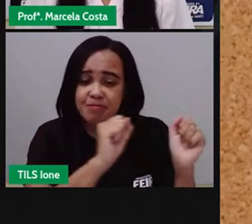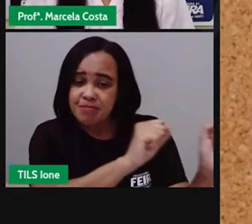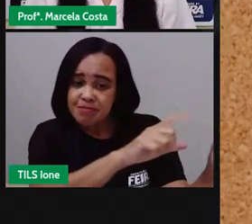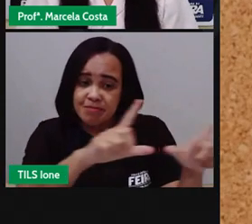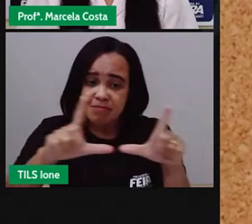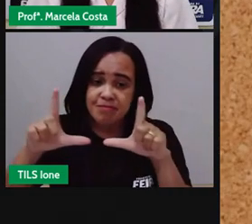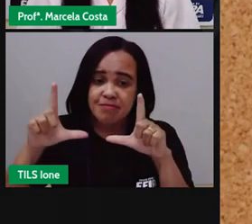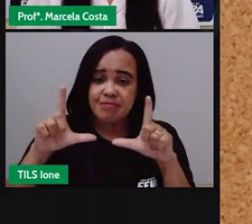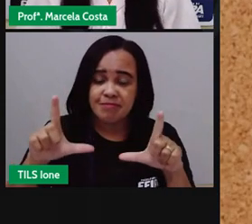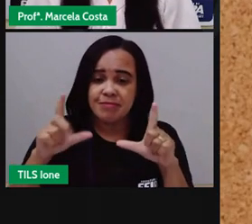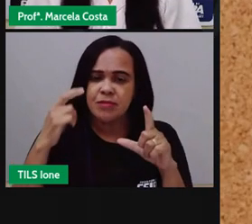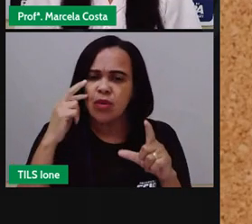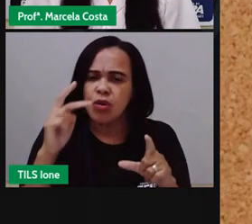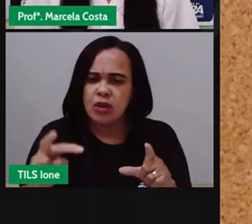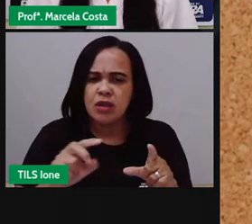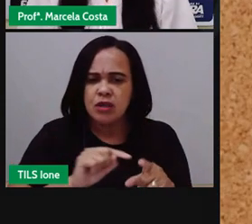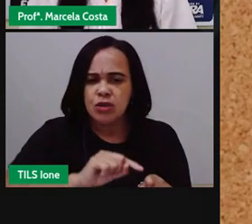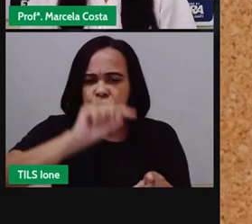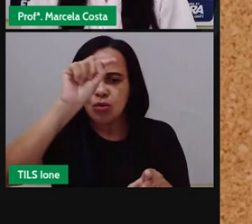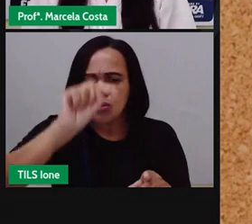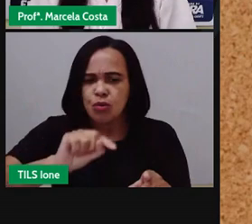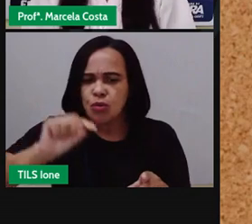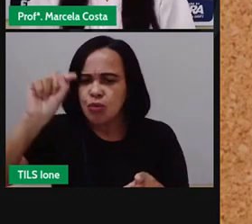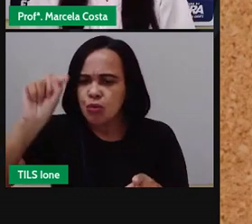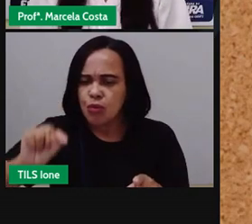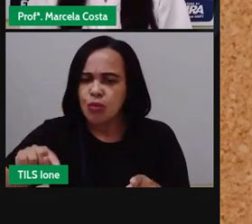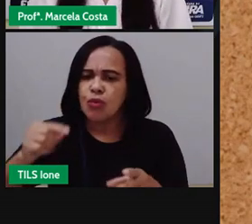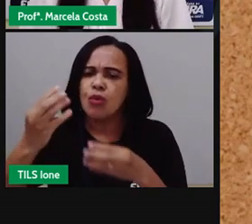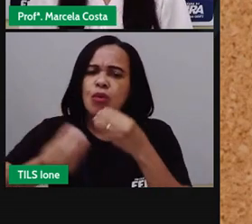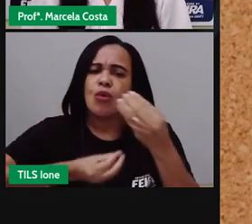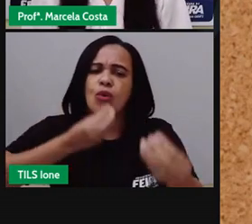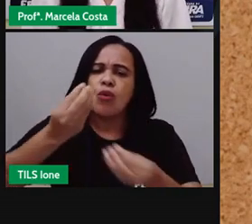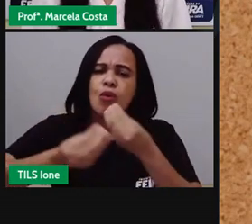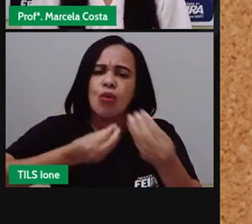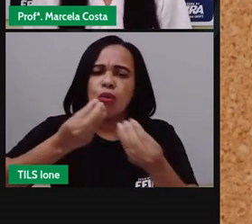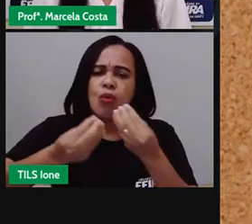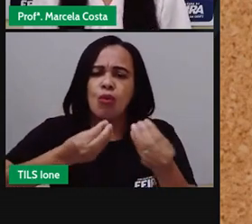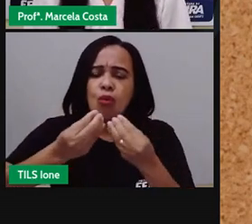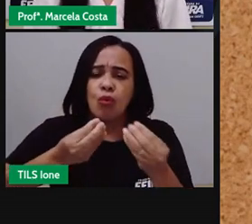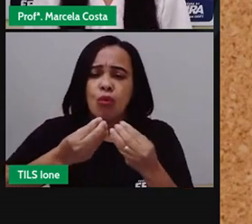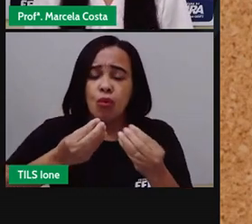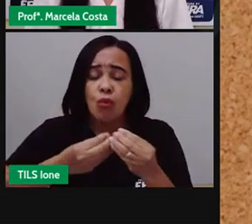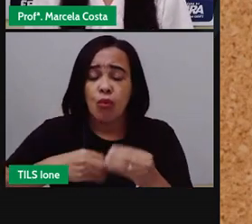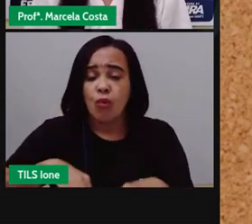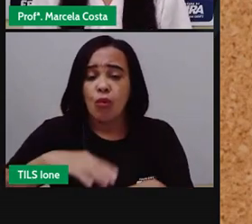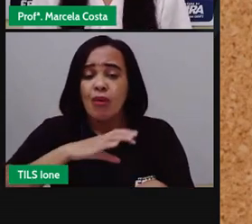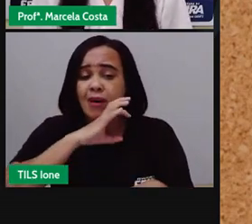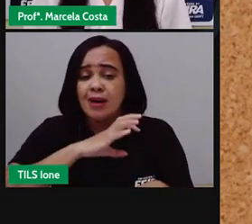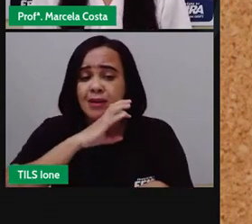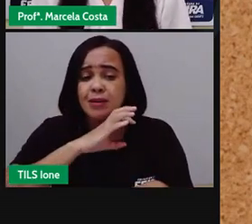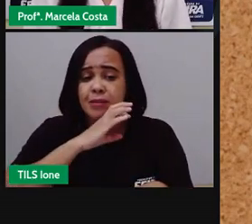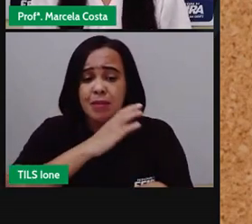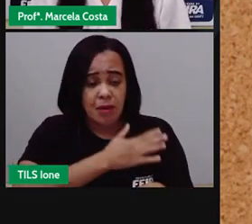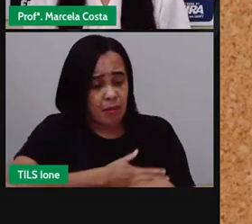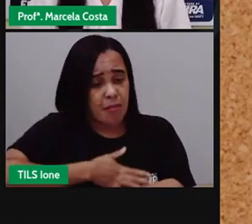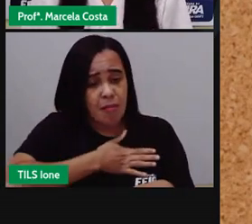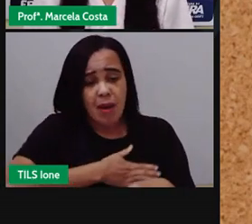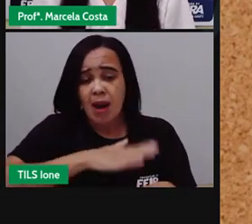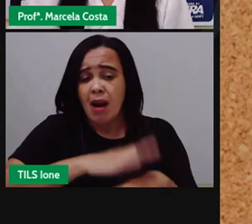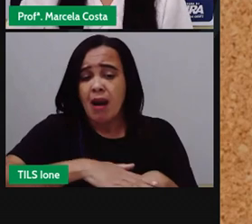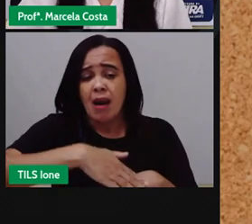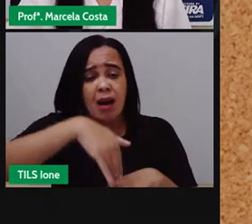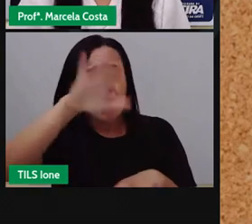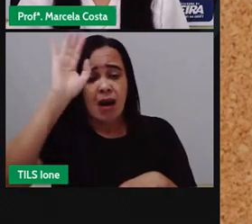olhando o gráfico da turma qual é o animal preferido é o